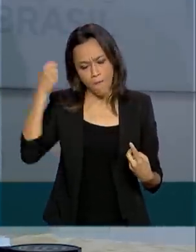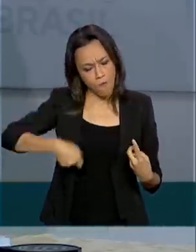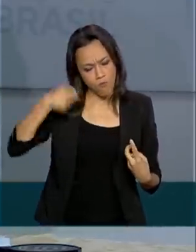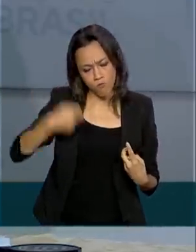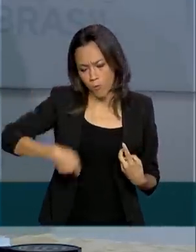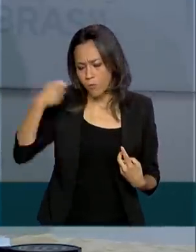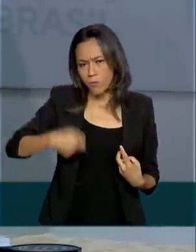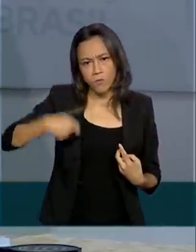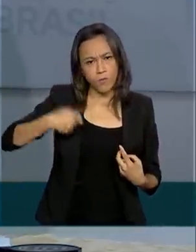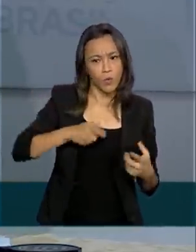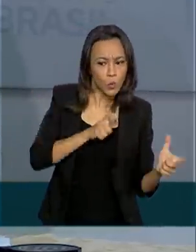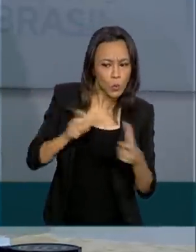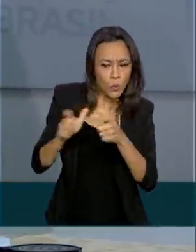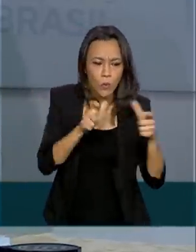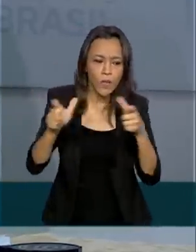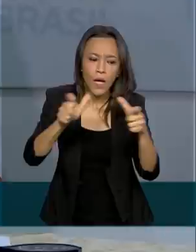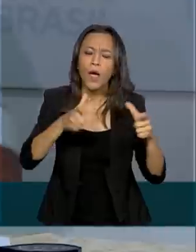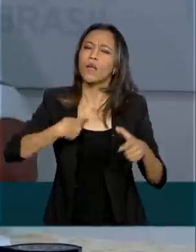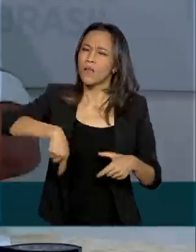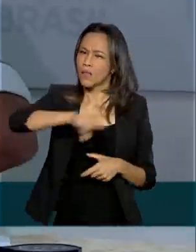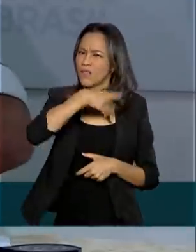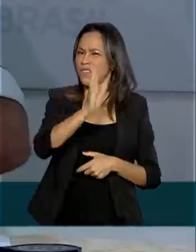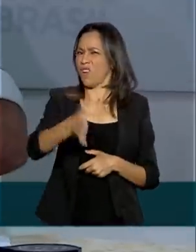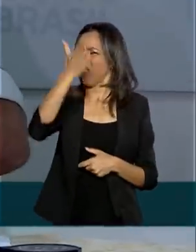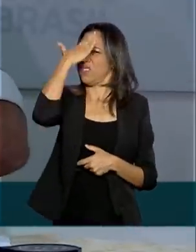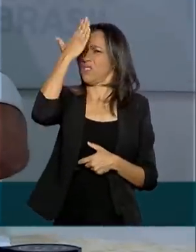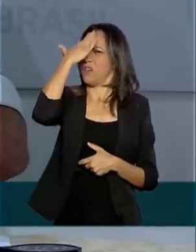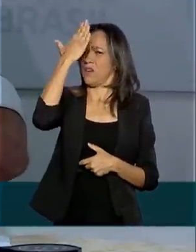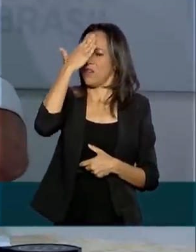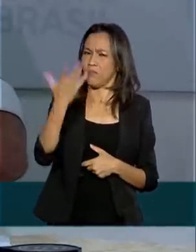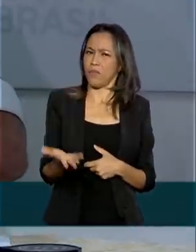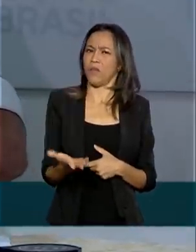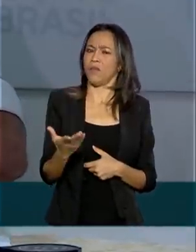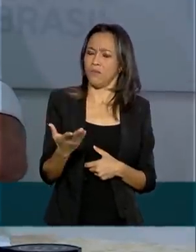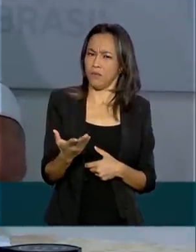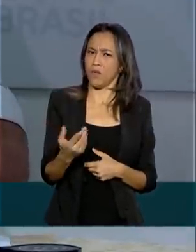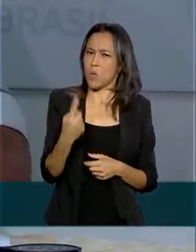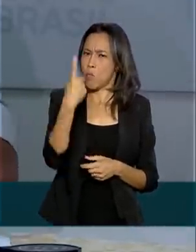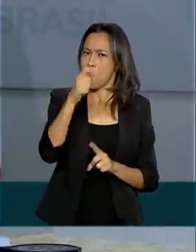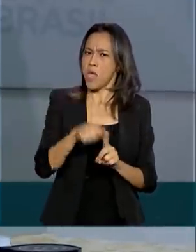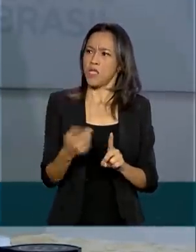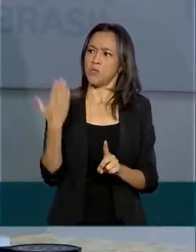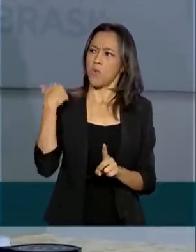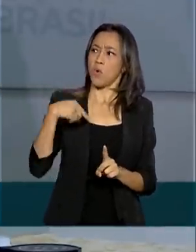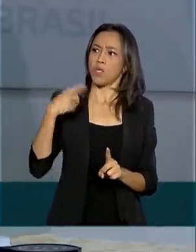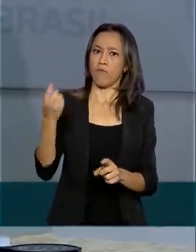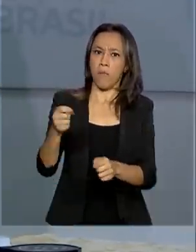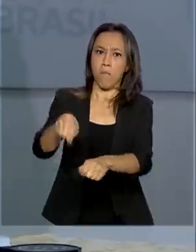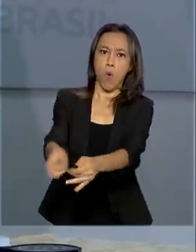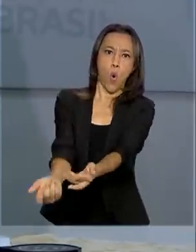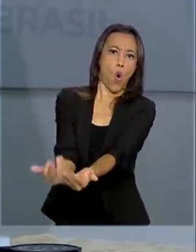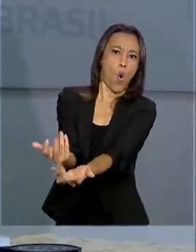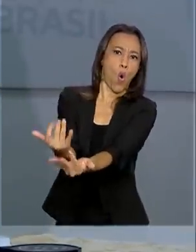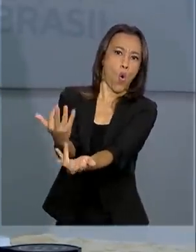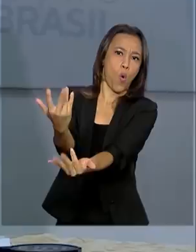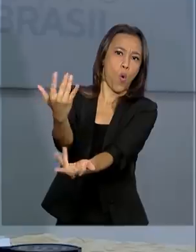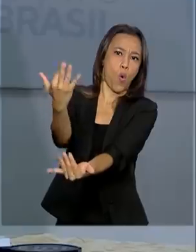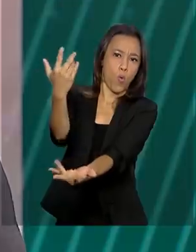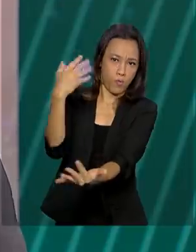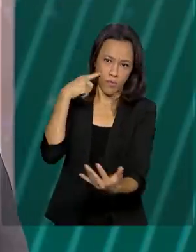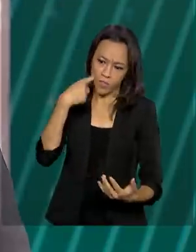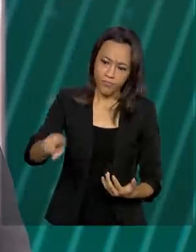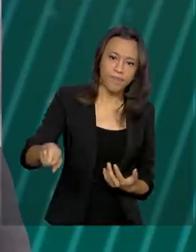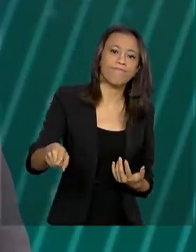das áreas que nós sabemos onde, mais um mês e pouco, a fumaça pode estar começando a agir em cima da gente.